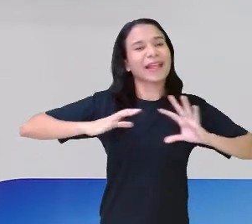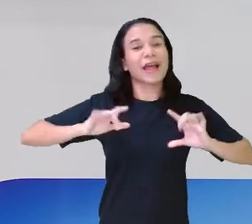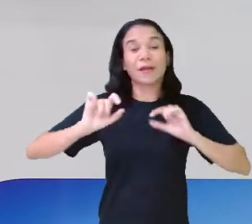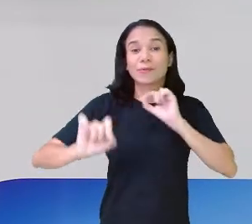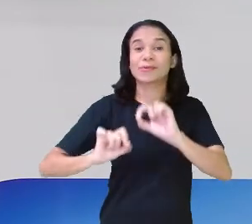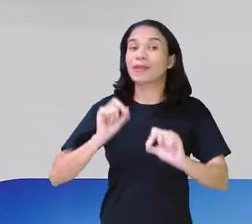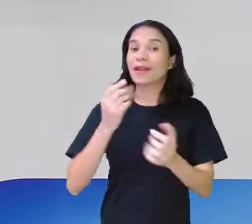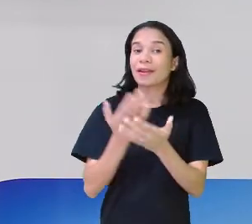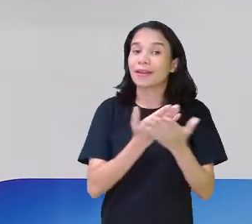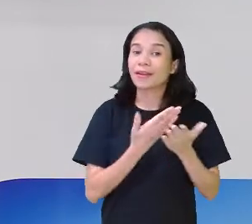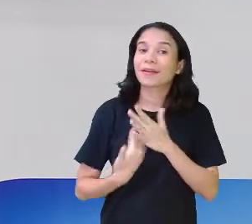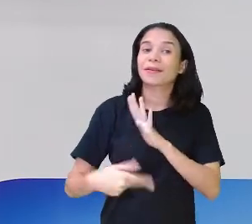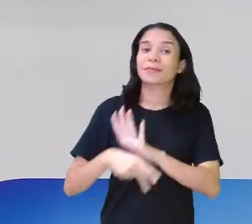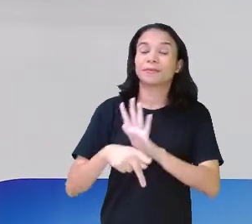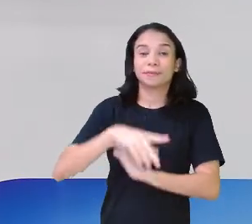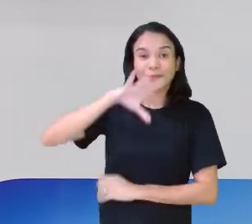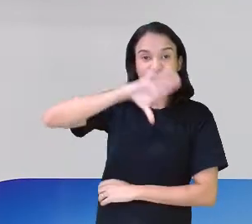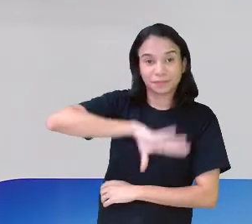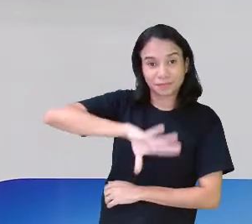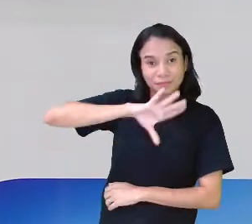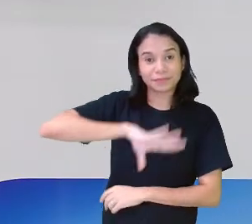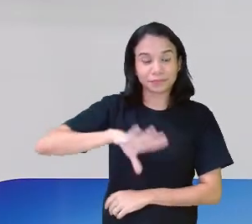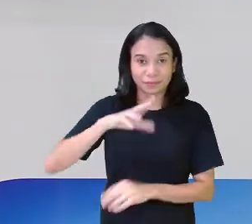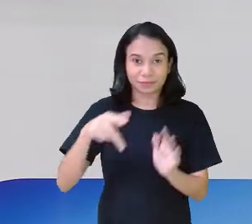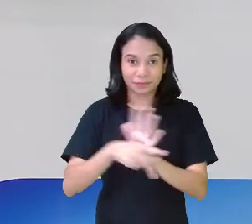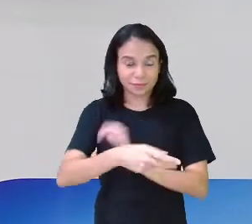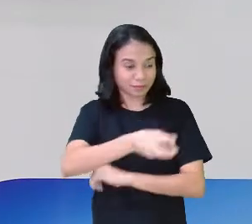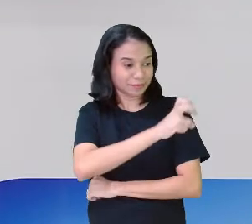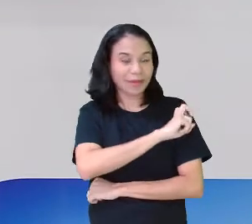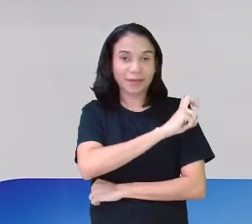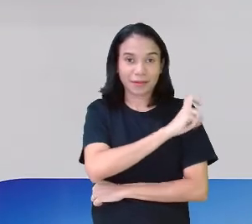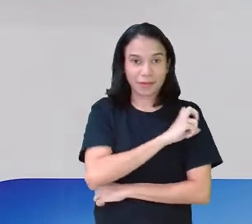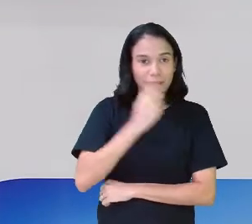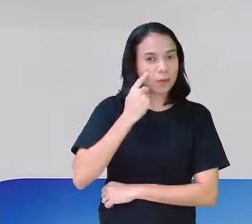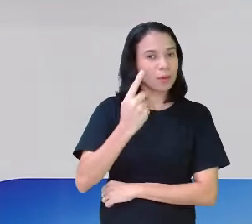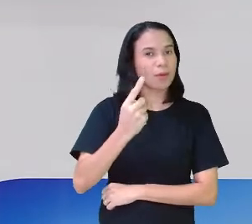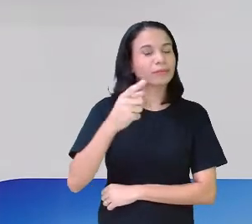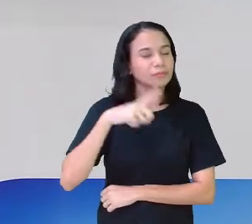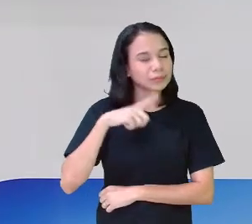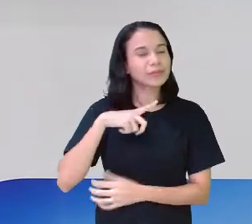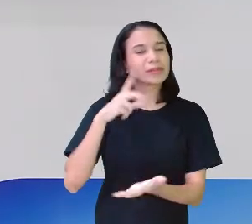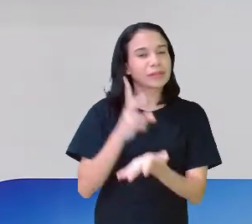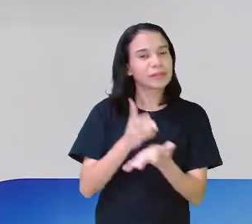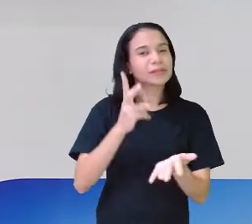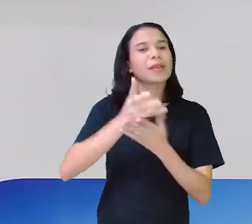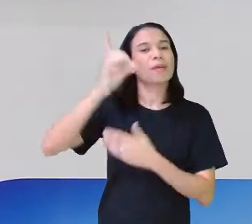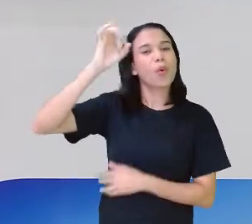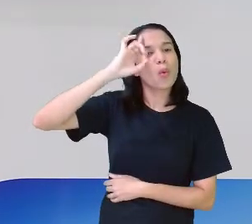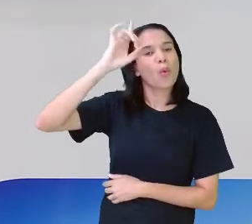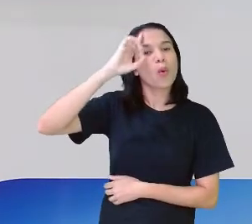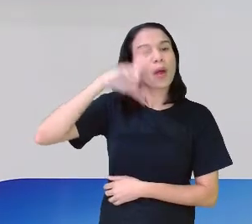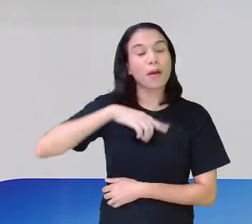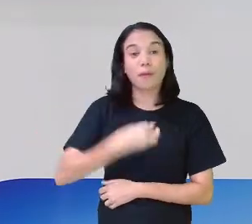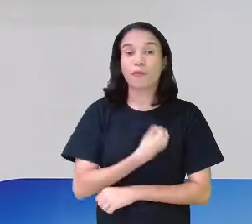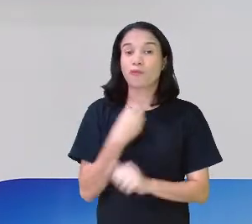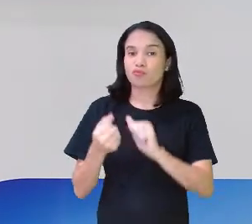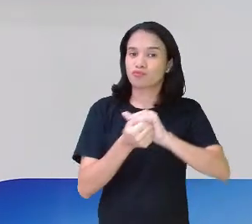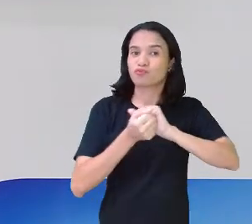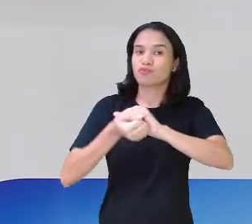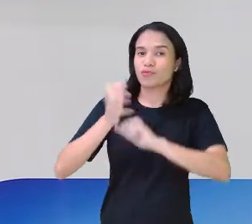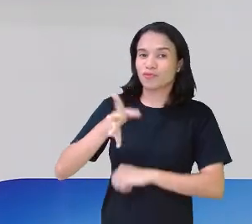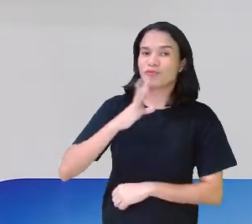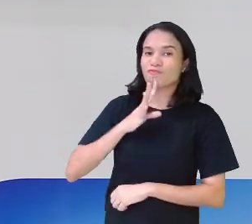para mais uma aula de língua portuguesa para os quintos anos. Você que todos os dias está aqui com a gente, já me conhece,